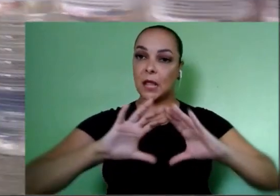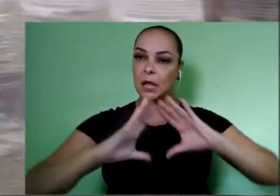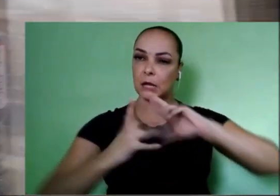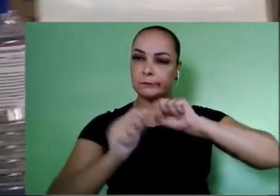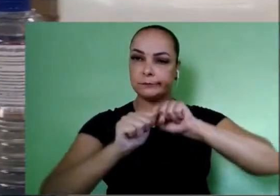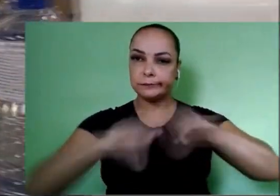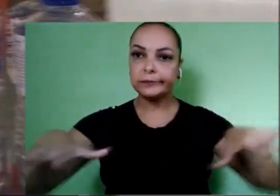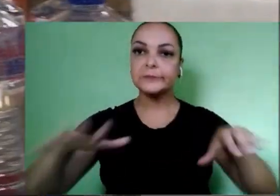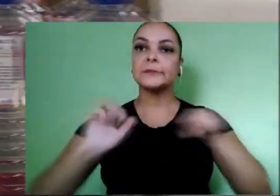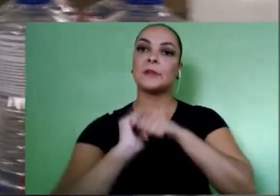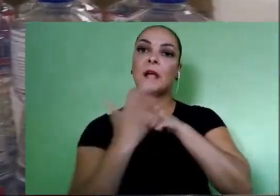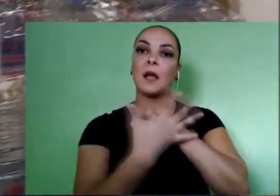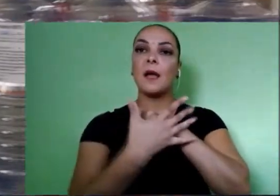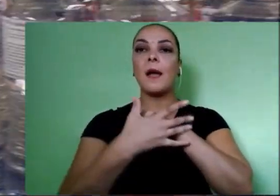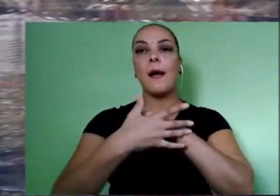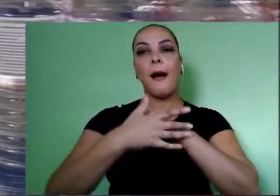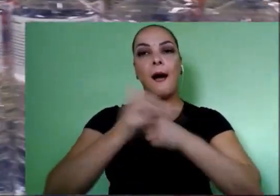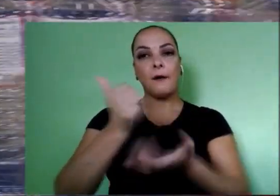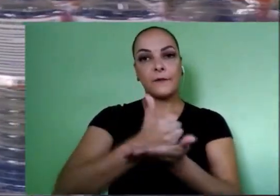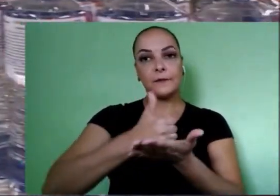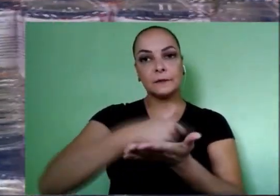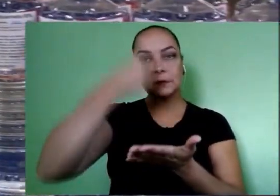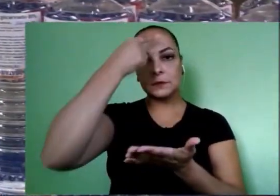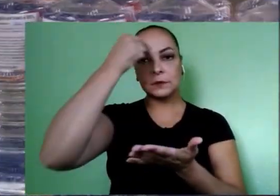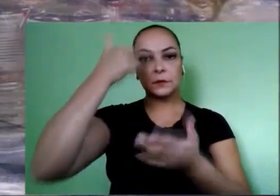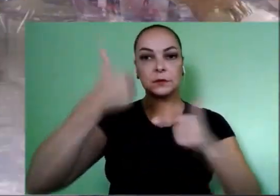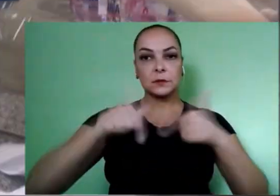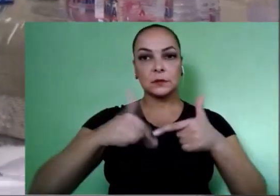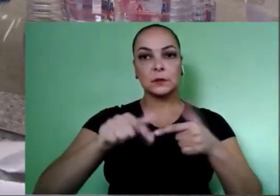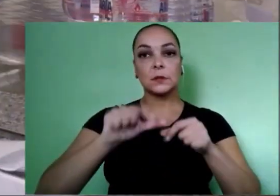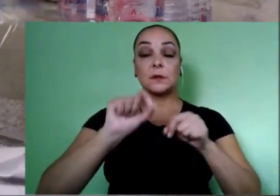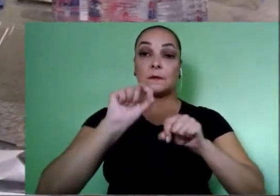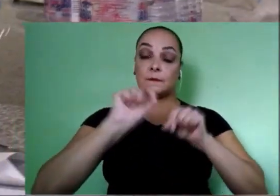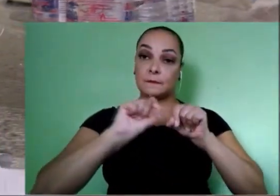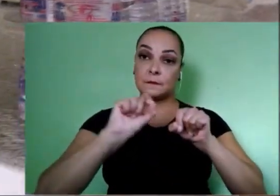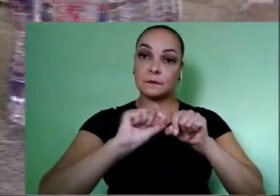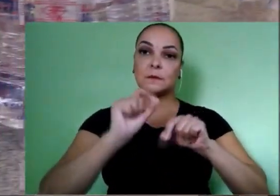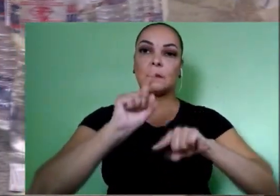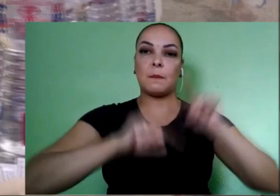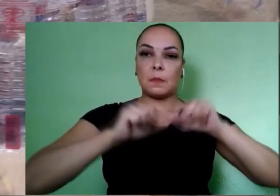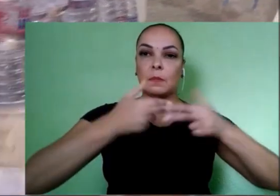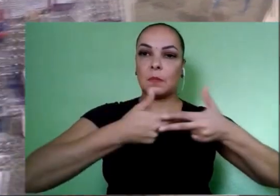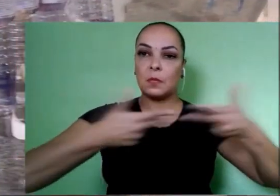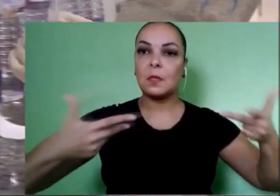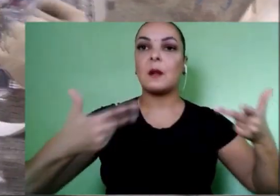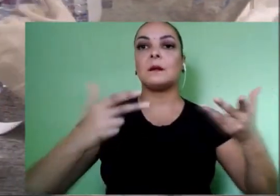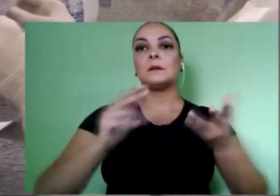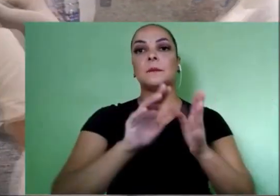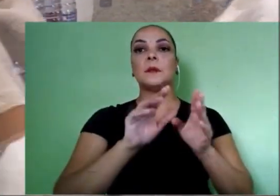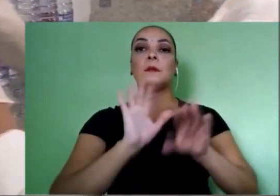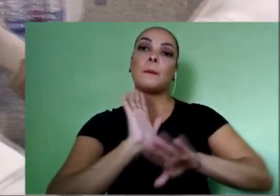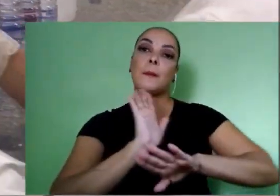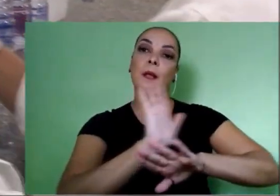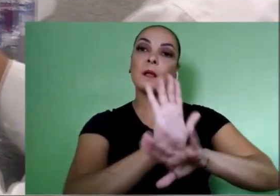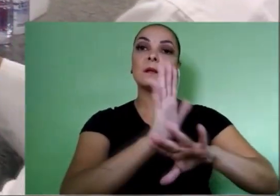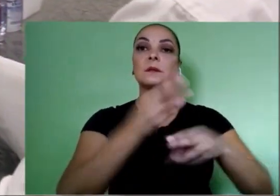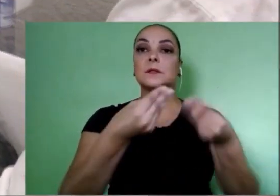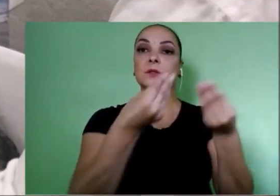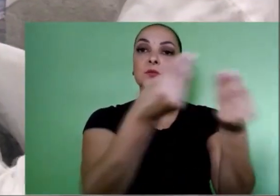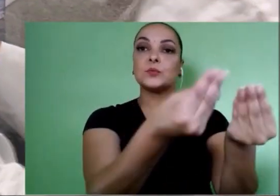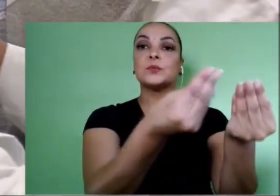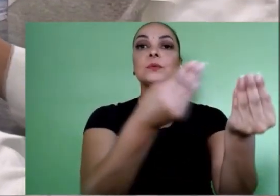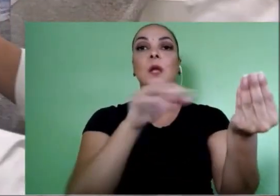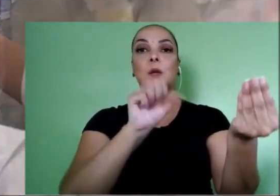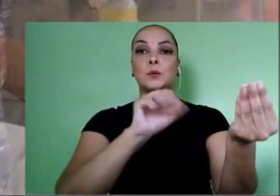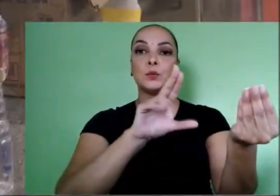Durante a pandemia do Covid-19, a farmácia universitária está trabalhando para produzir agentes antissépticos e desinfetantes para